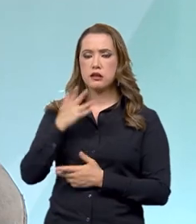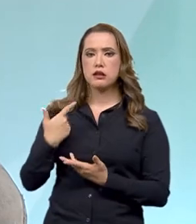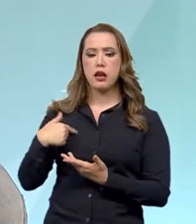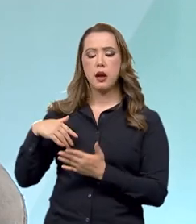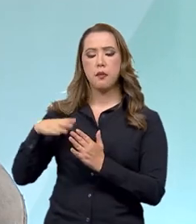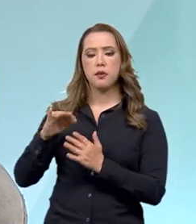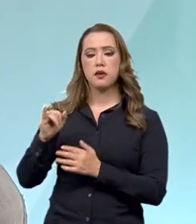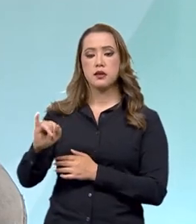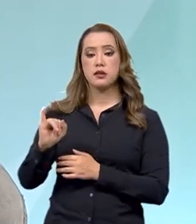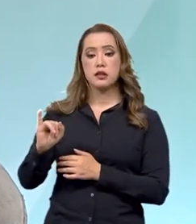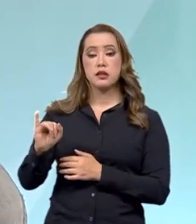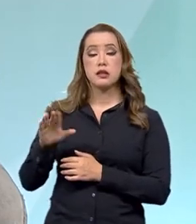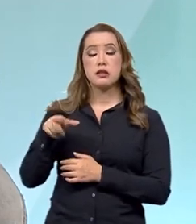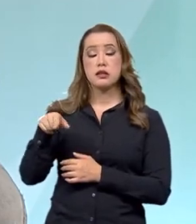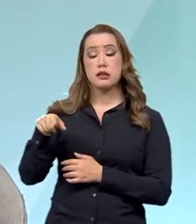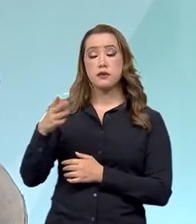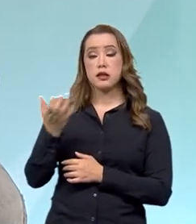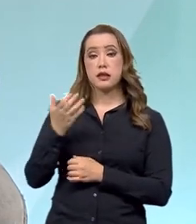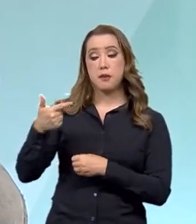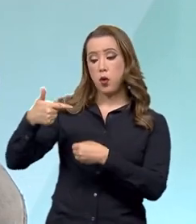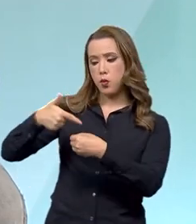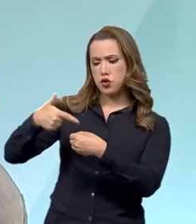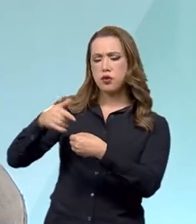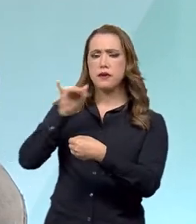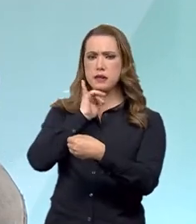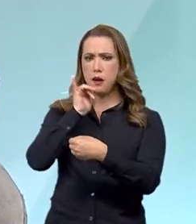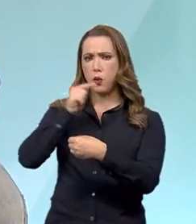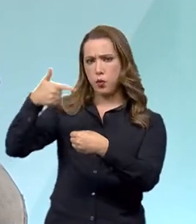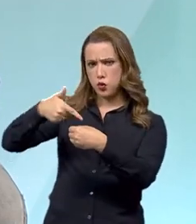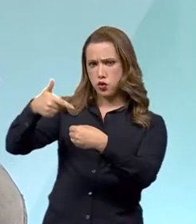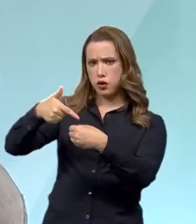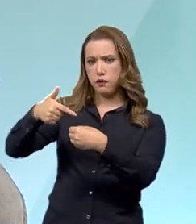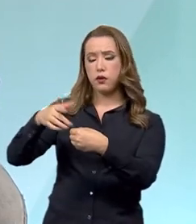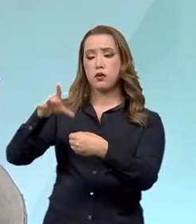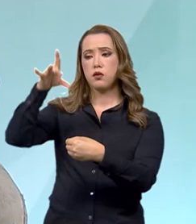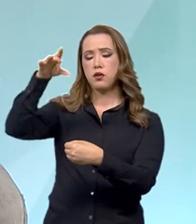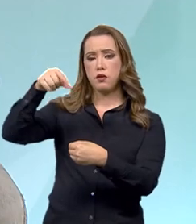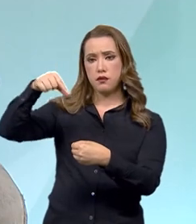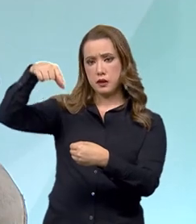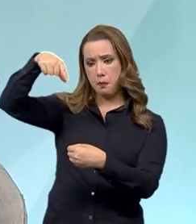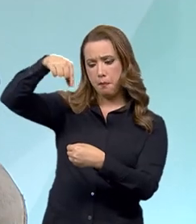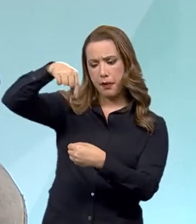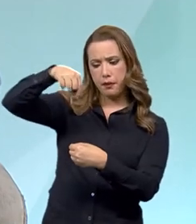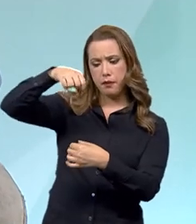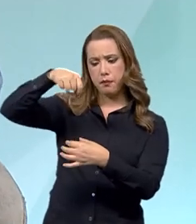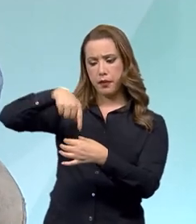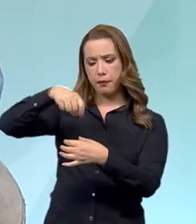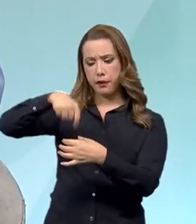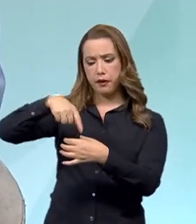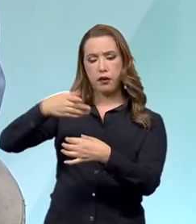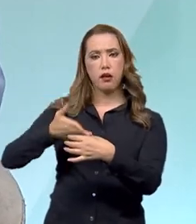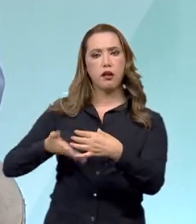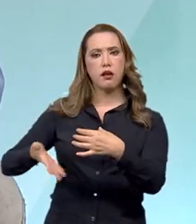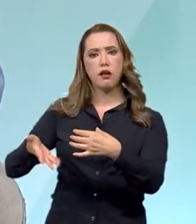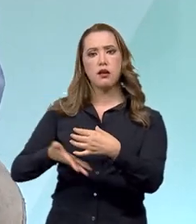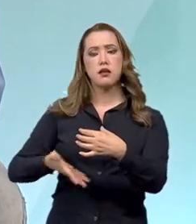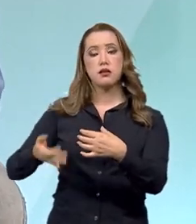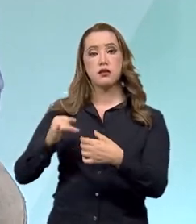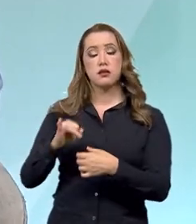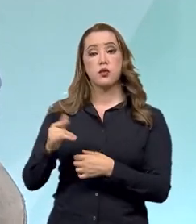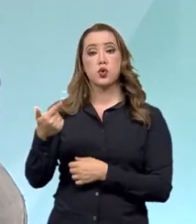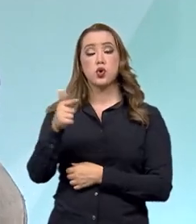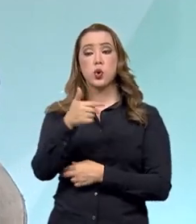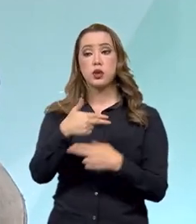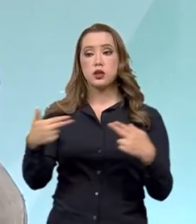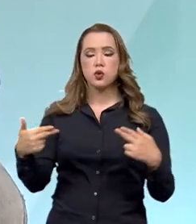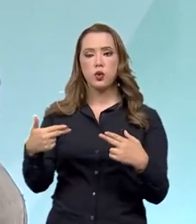exemplo. Você quer saber se o combustível foi adulterado, a procedência do combustível. Se coloca uma tinta no combustível e se algum outro líquido for